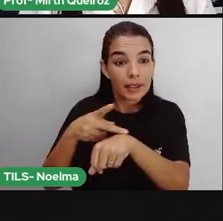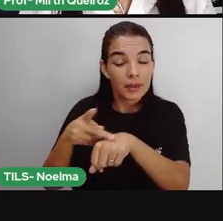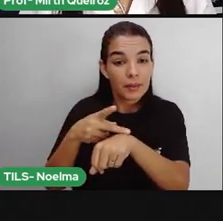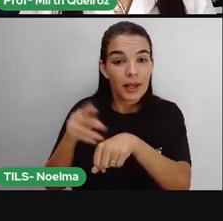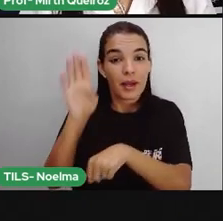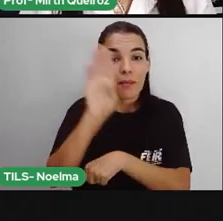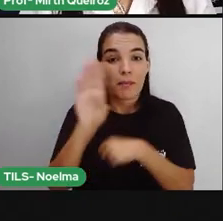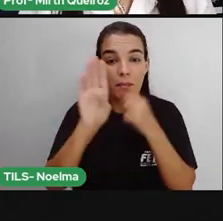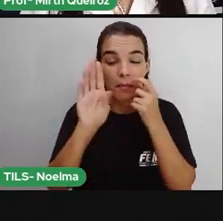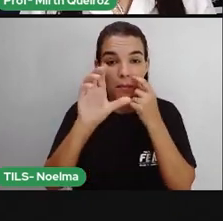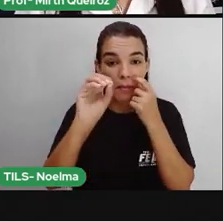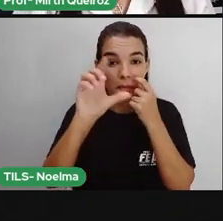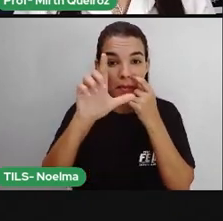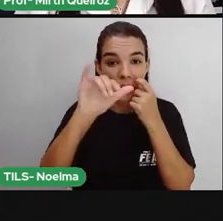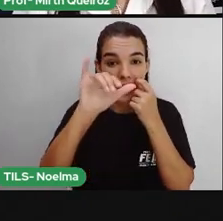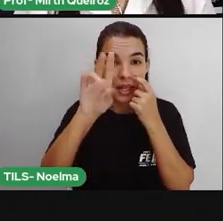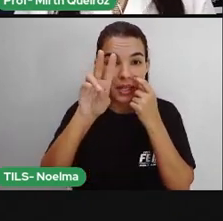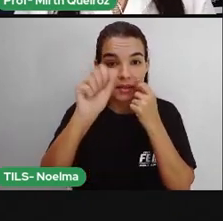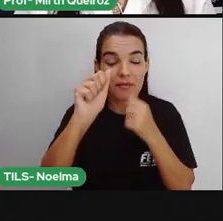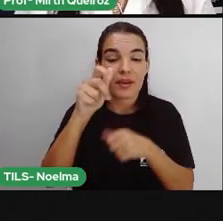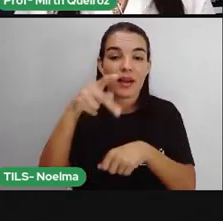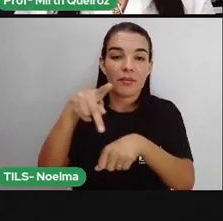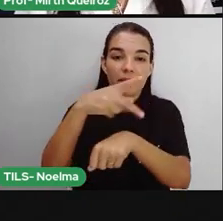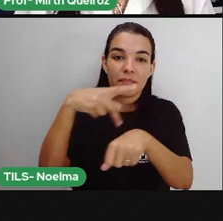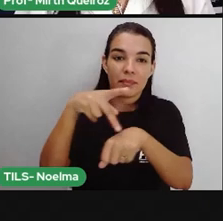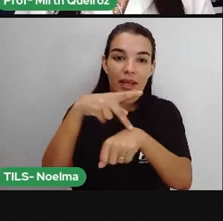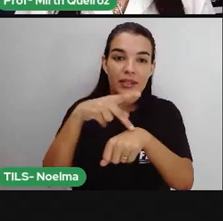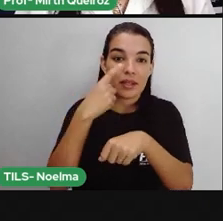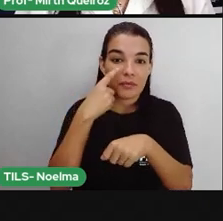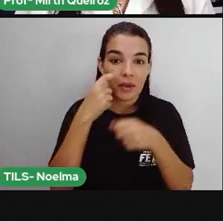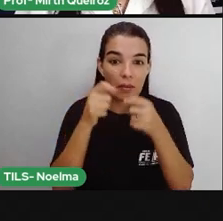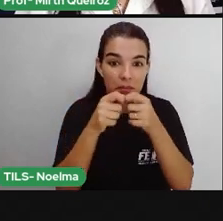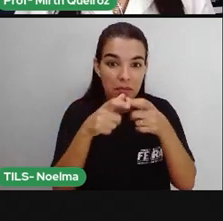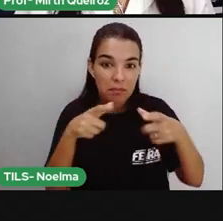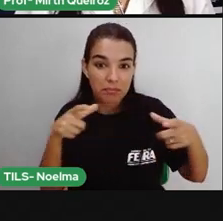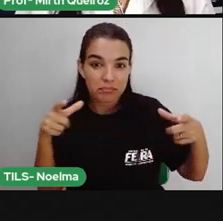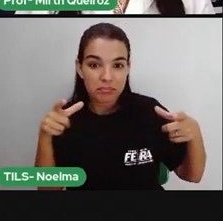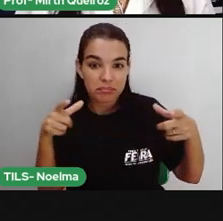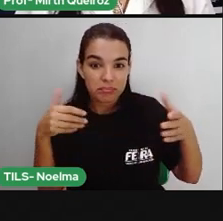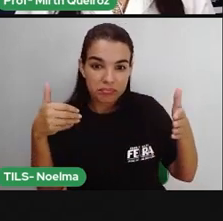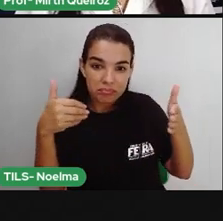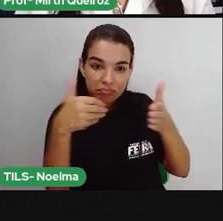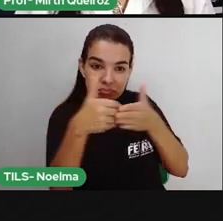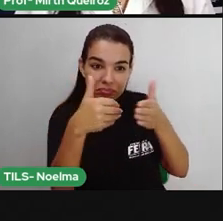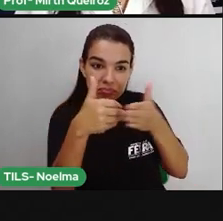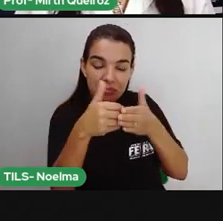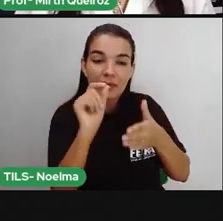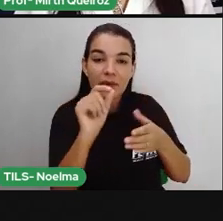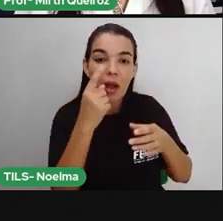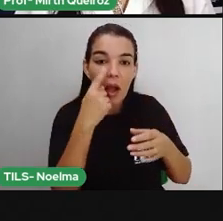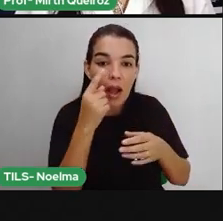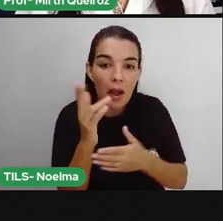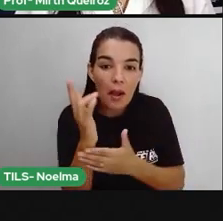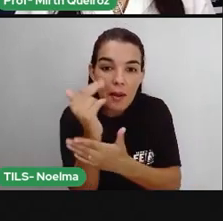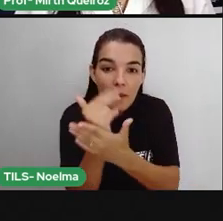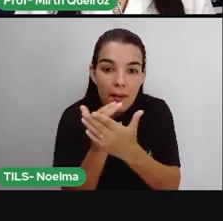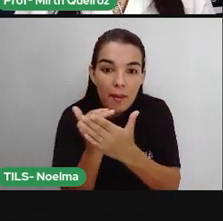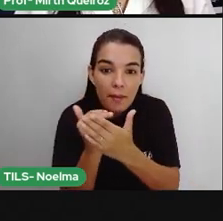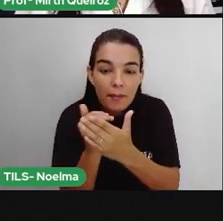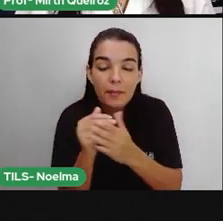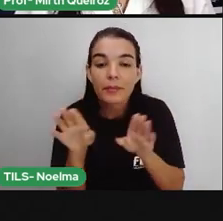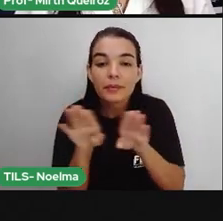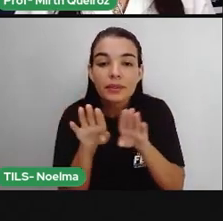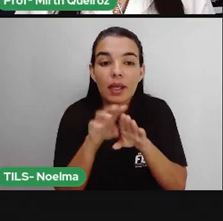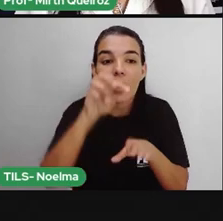são outros países. Olha só. A maior parte aqui que o Pantanal pega é no Mato